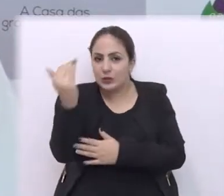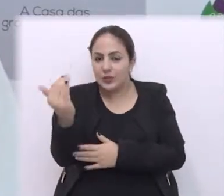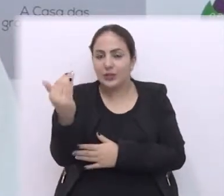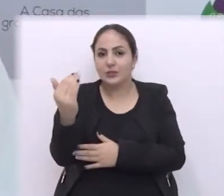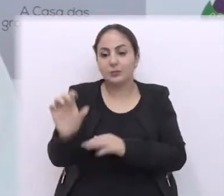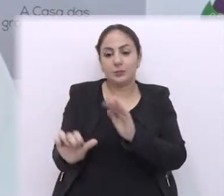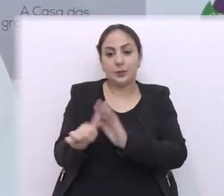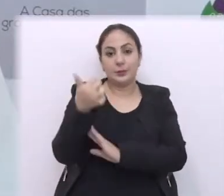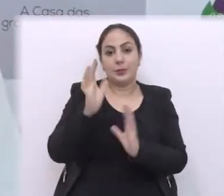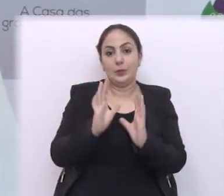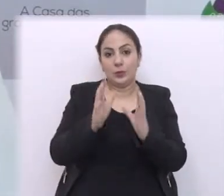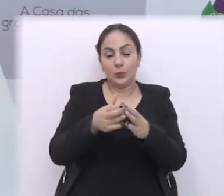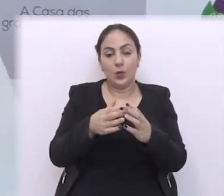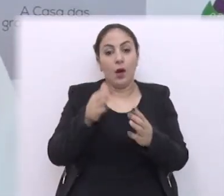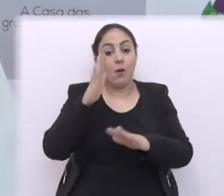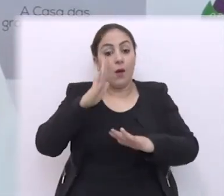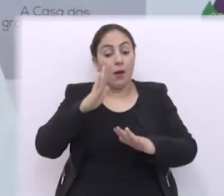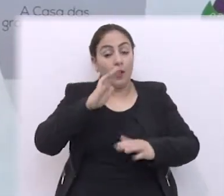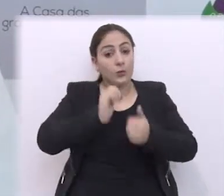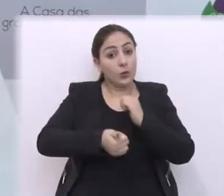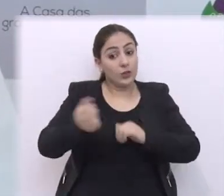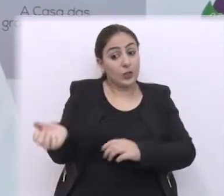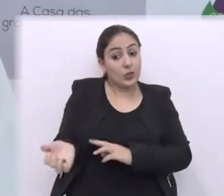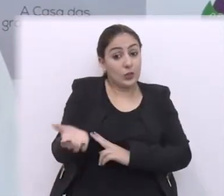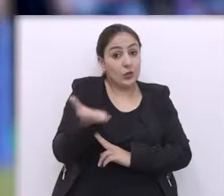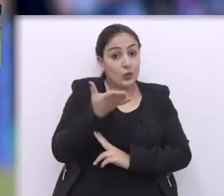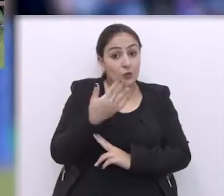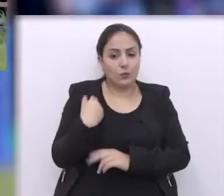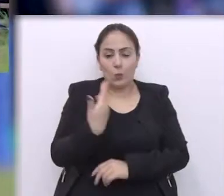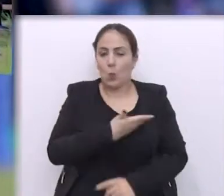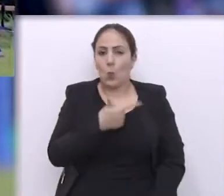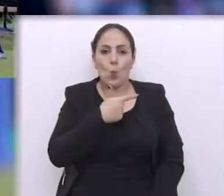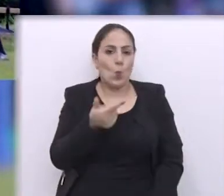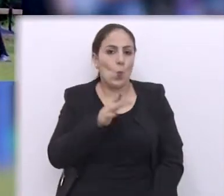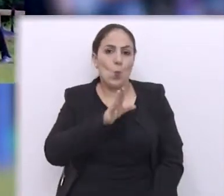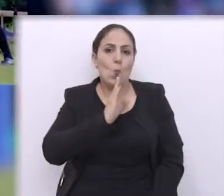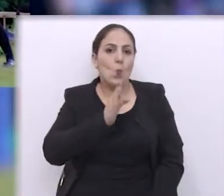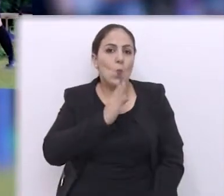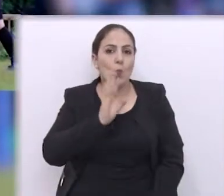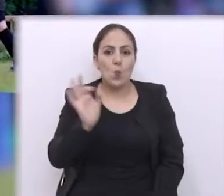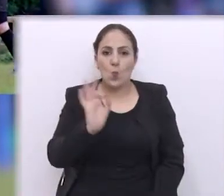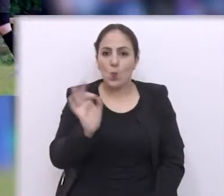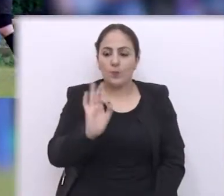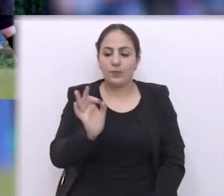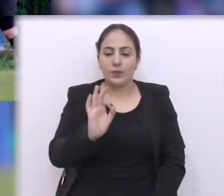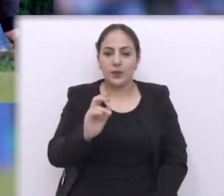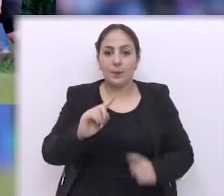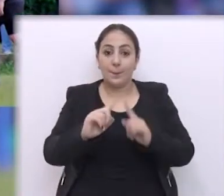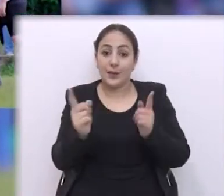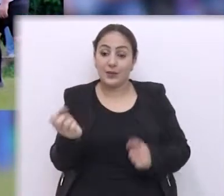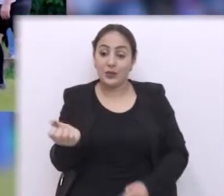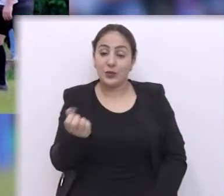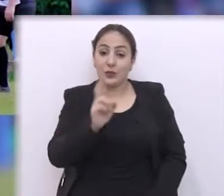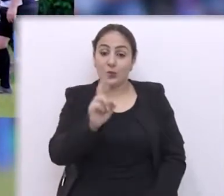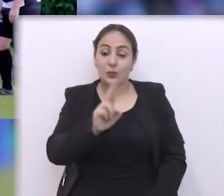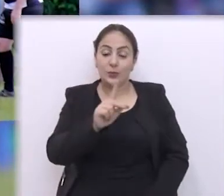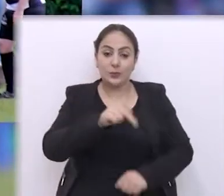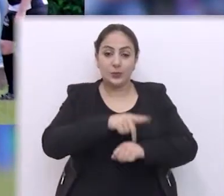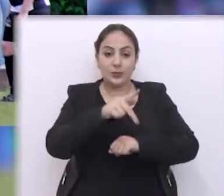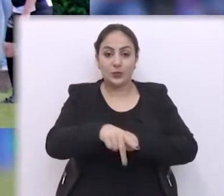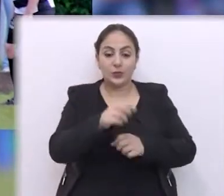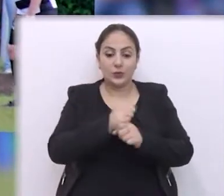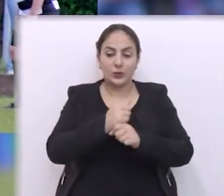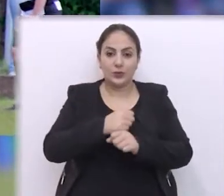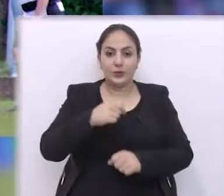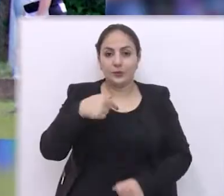primeira divisão como a gente falou é esporte novo é um esporte que a gente não tem muito conhecimento mas o nome de Passo